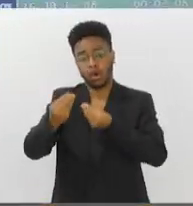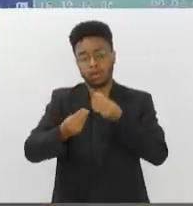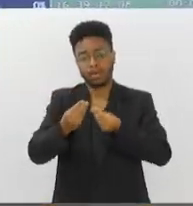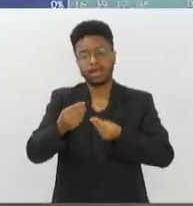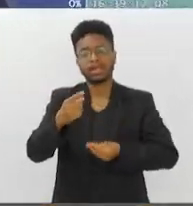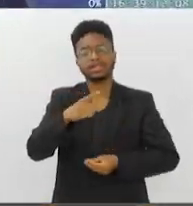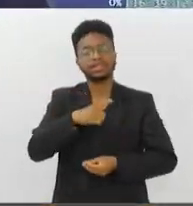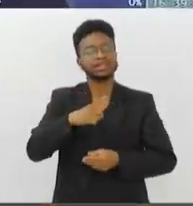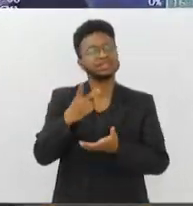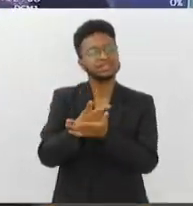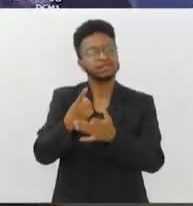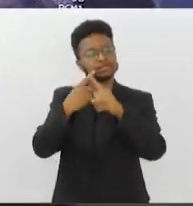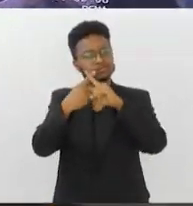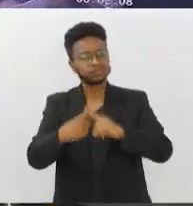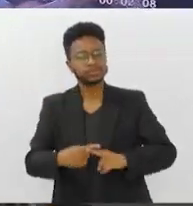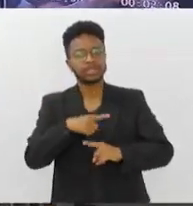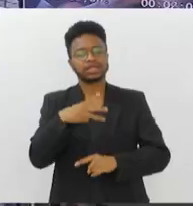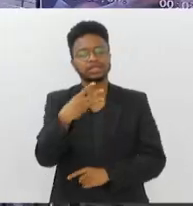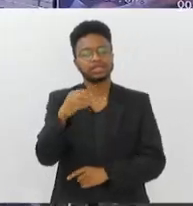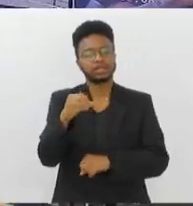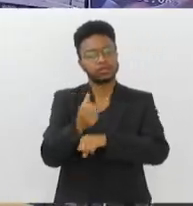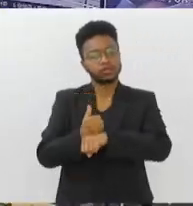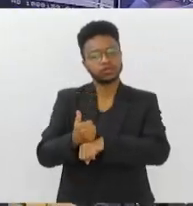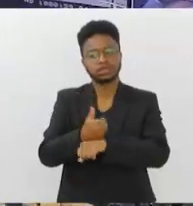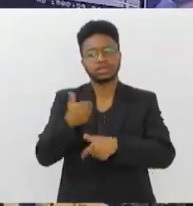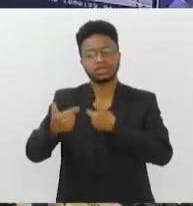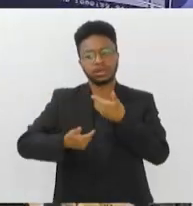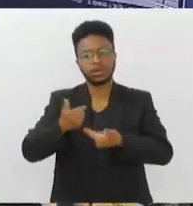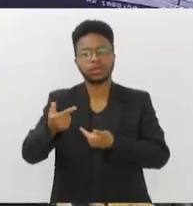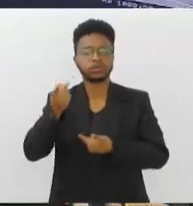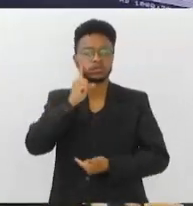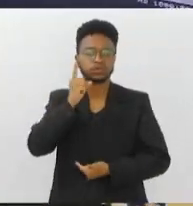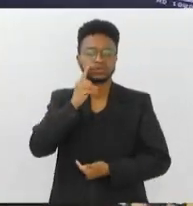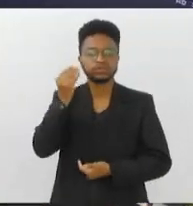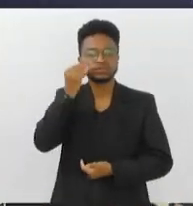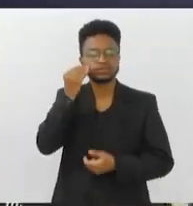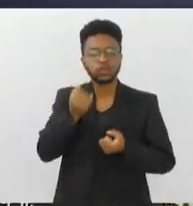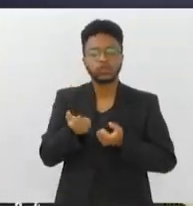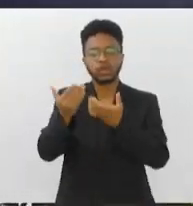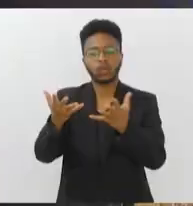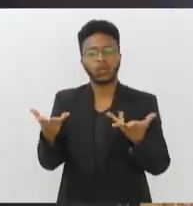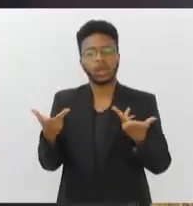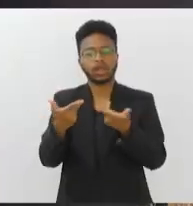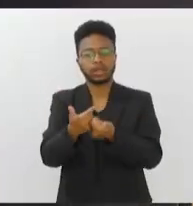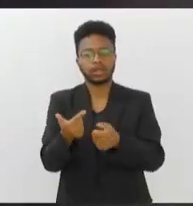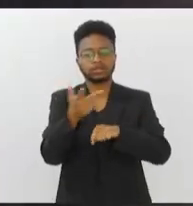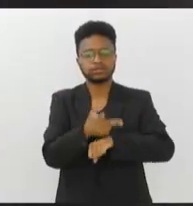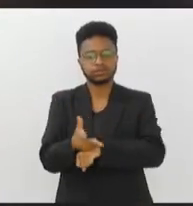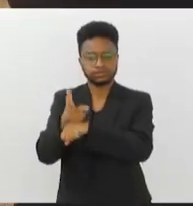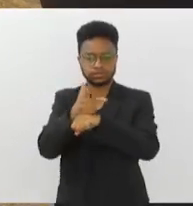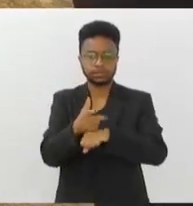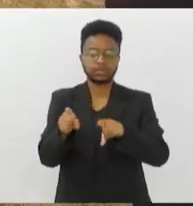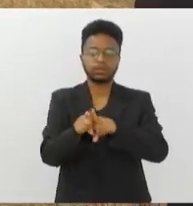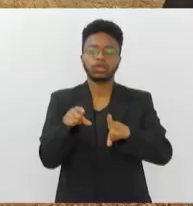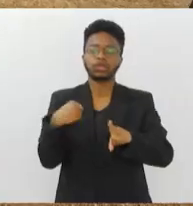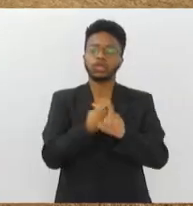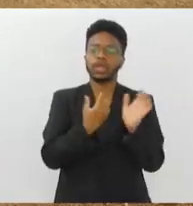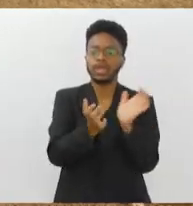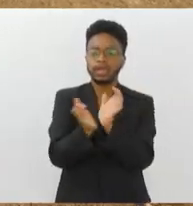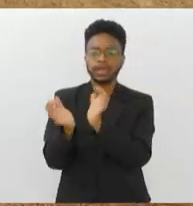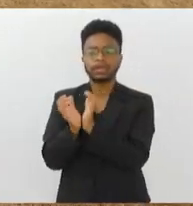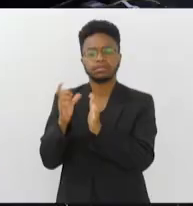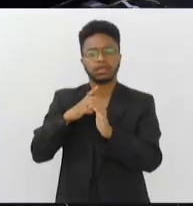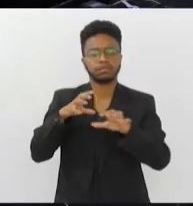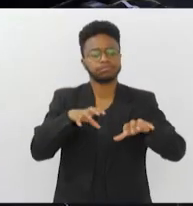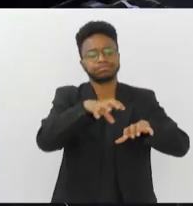a cada jogo, 30 profissionais trabalhavam para garantir a qualidade na cobertura. Nossa equipe se dividiu em várias